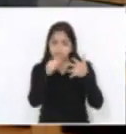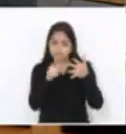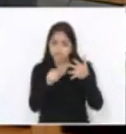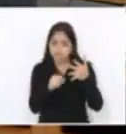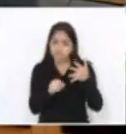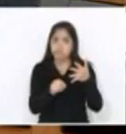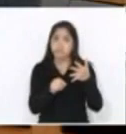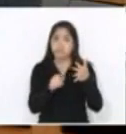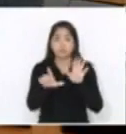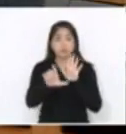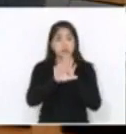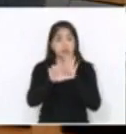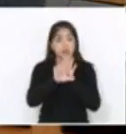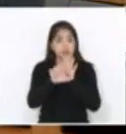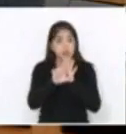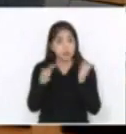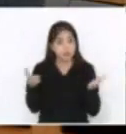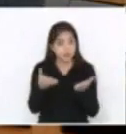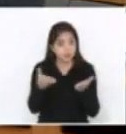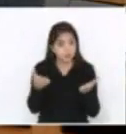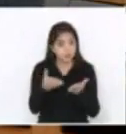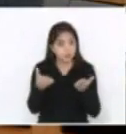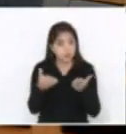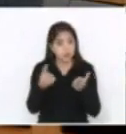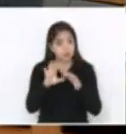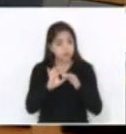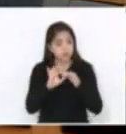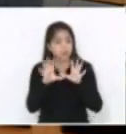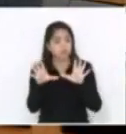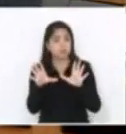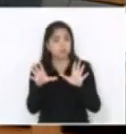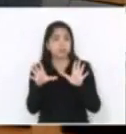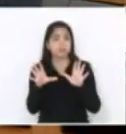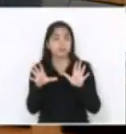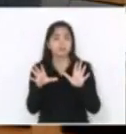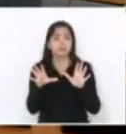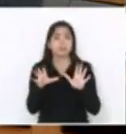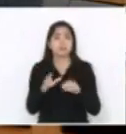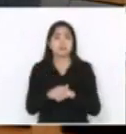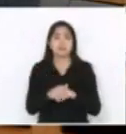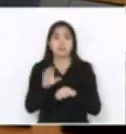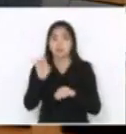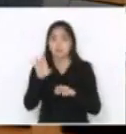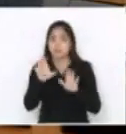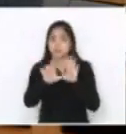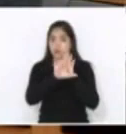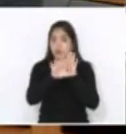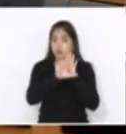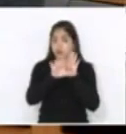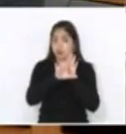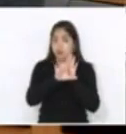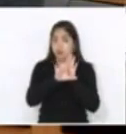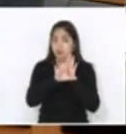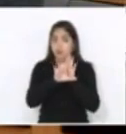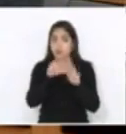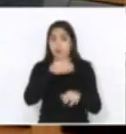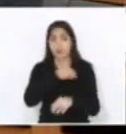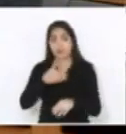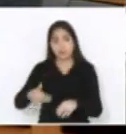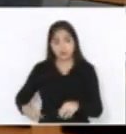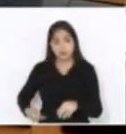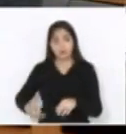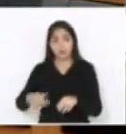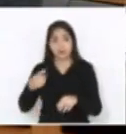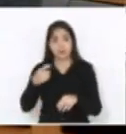E a lei que nós estamos hoje aqui é uma lei autorizativa. Ela é apenas uma lei autorizativa para o governo poder tomar o